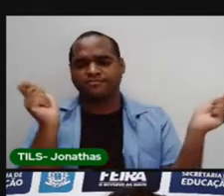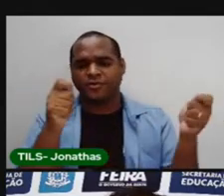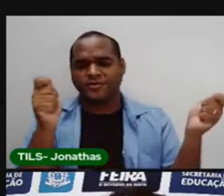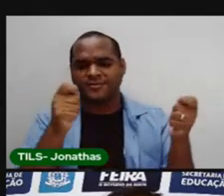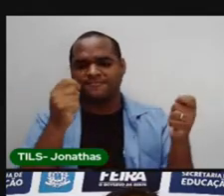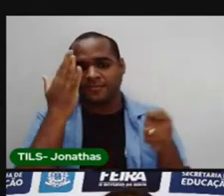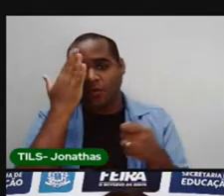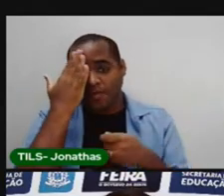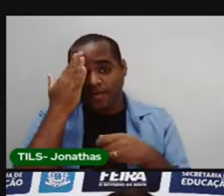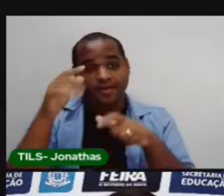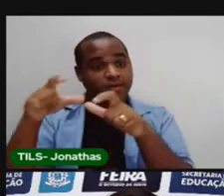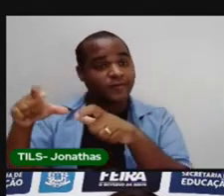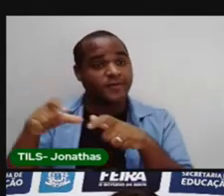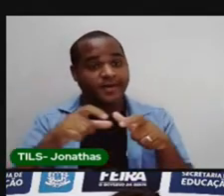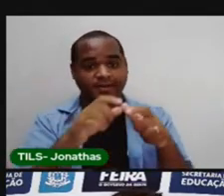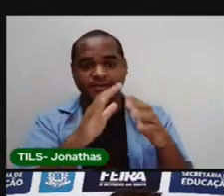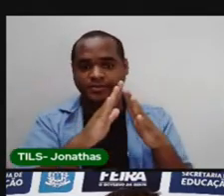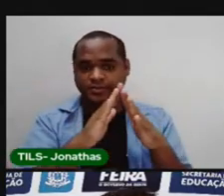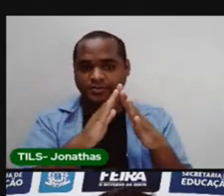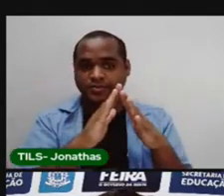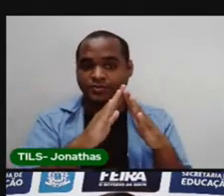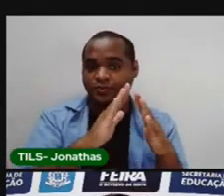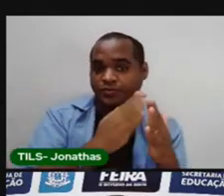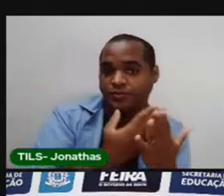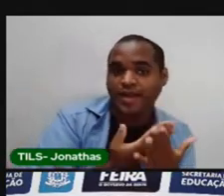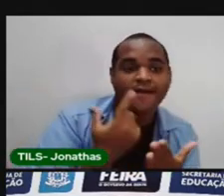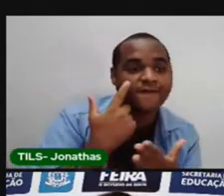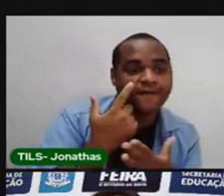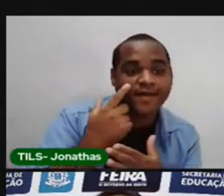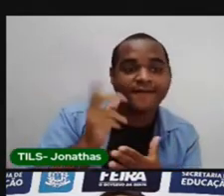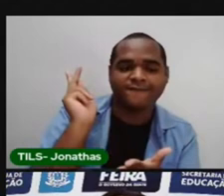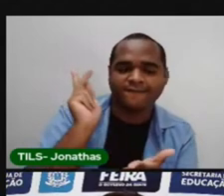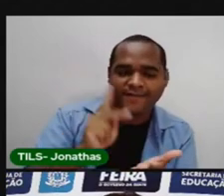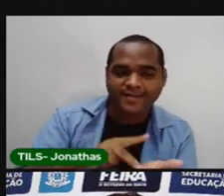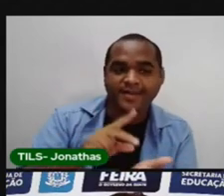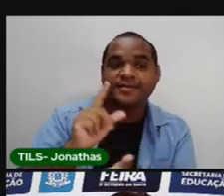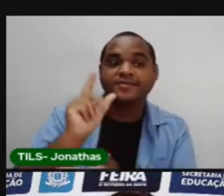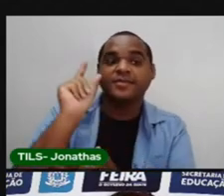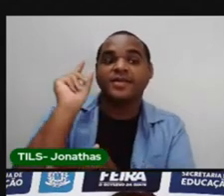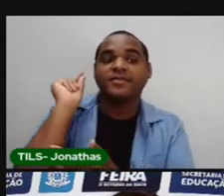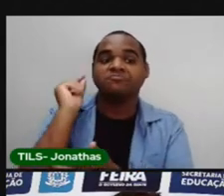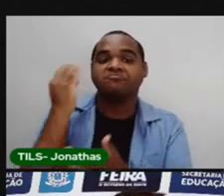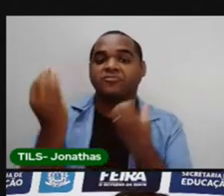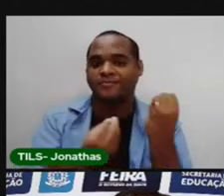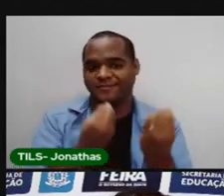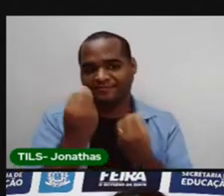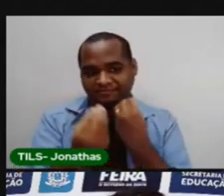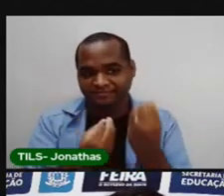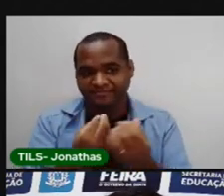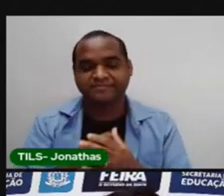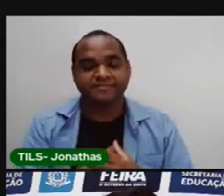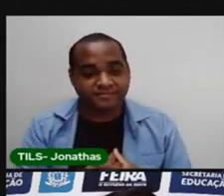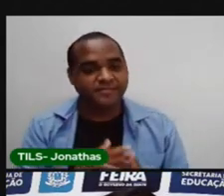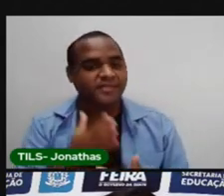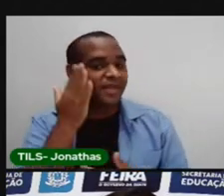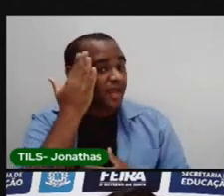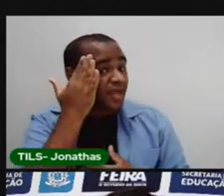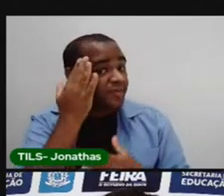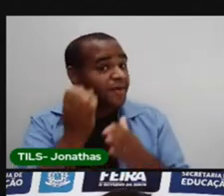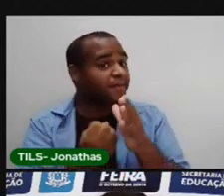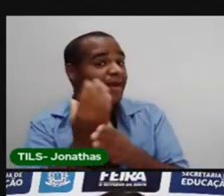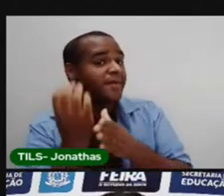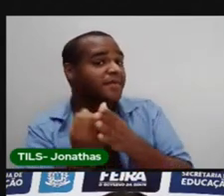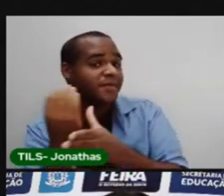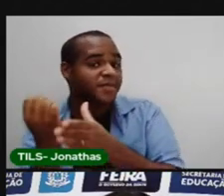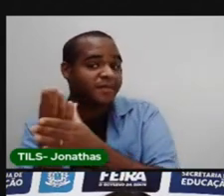sobre a nossa cidade ao estudarmos fontes e os fatos históricos. Saber como ela surgiu,